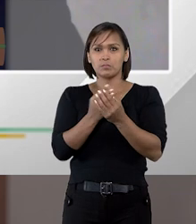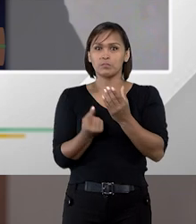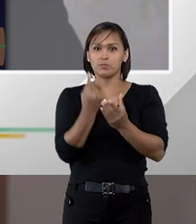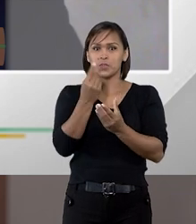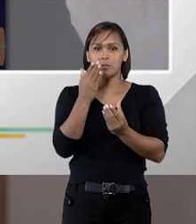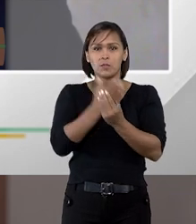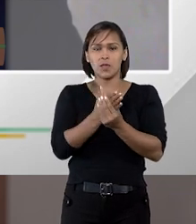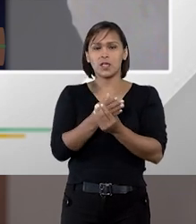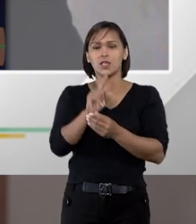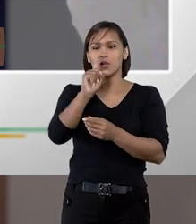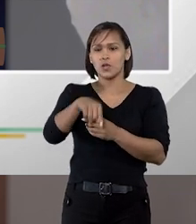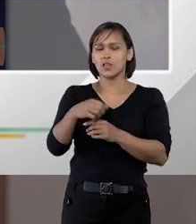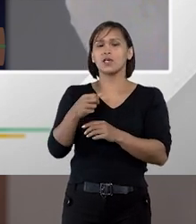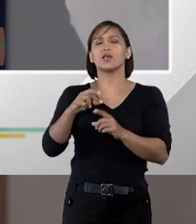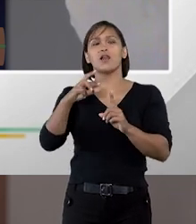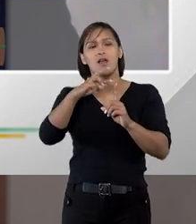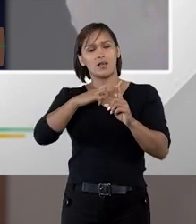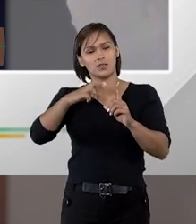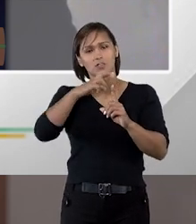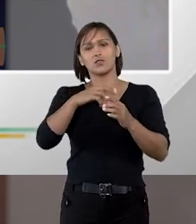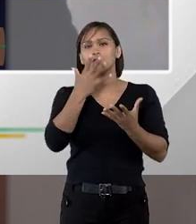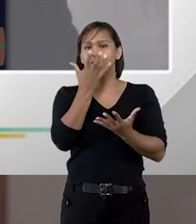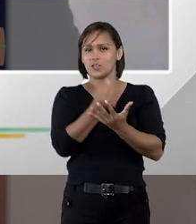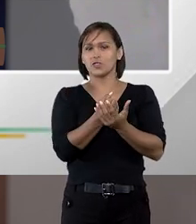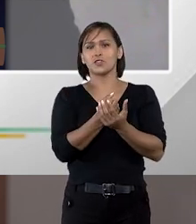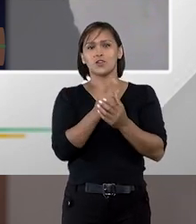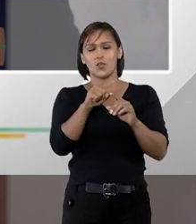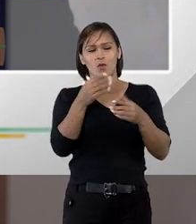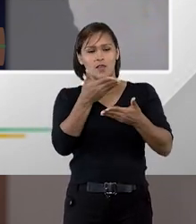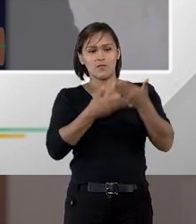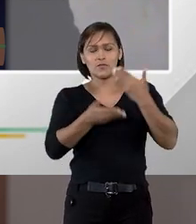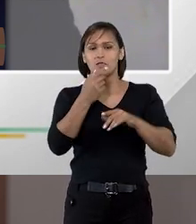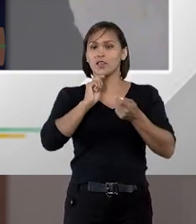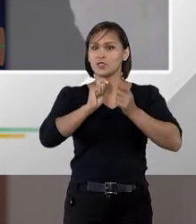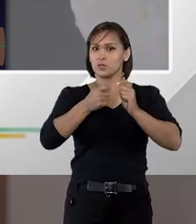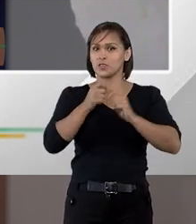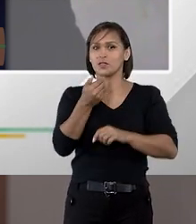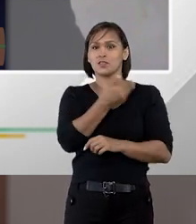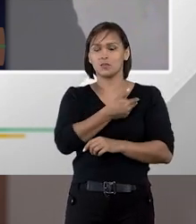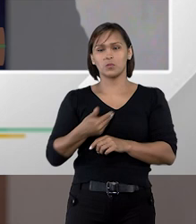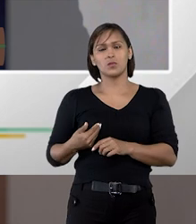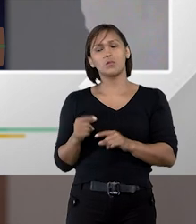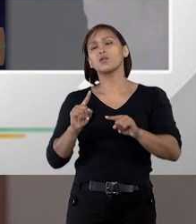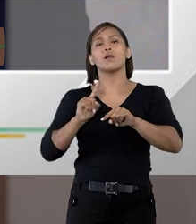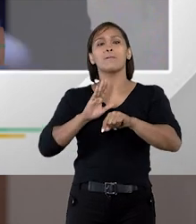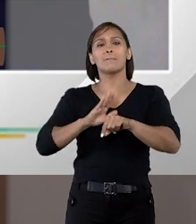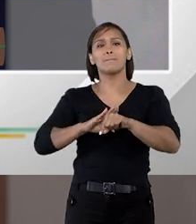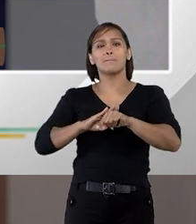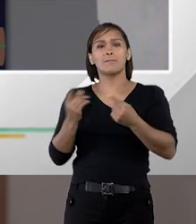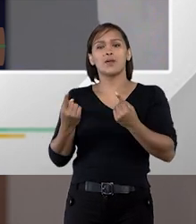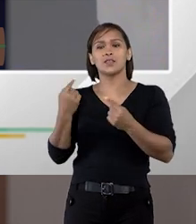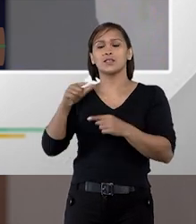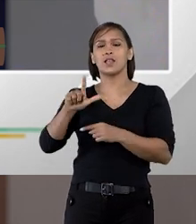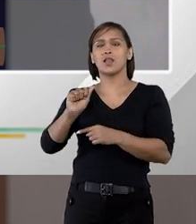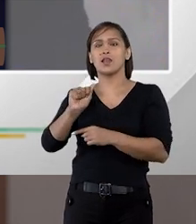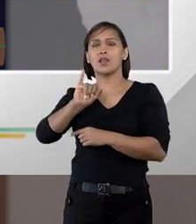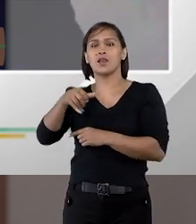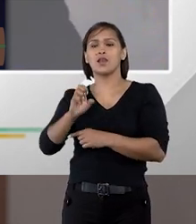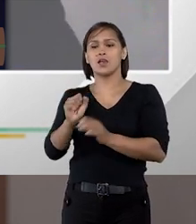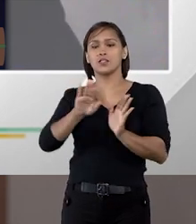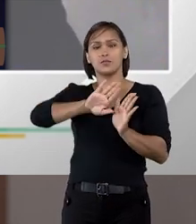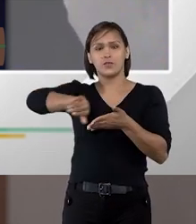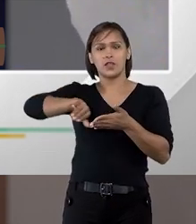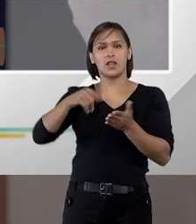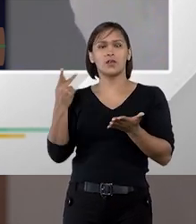o Supremo Tribunal Federal admitiu arbitragem em conflitos envolvendo a administração pública mas deixando o caso Laje